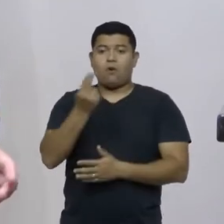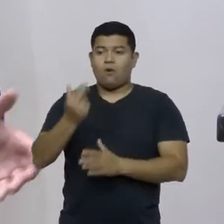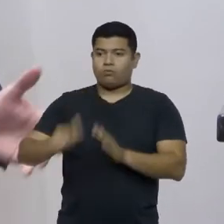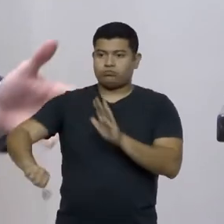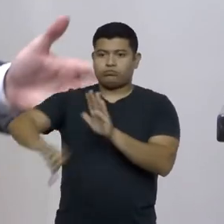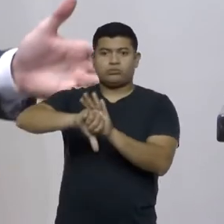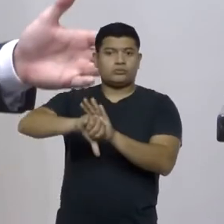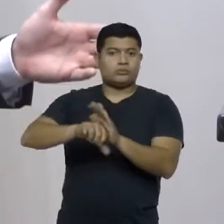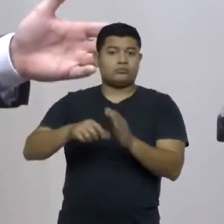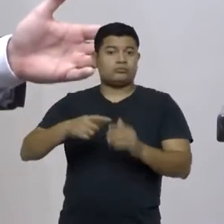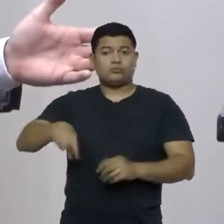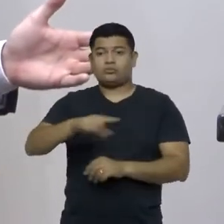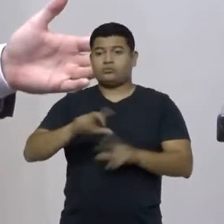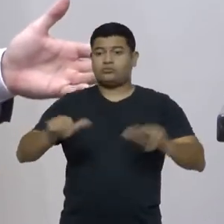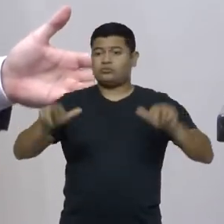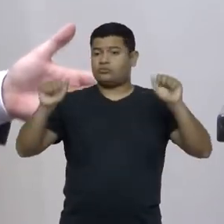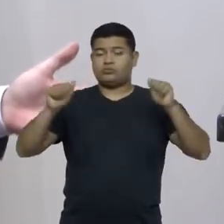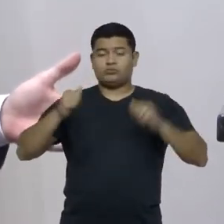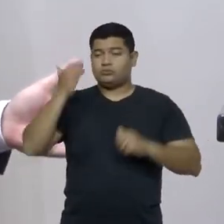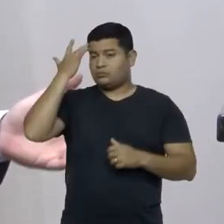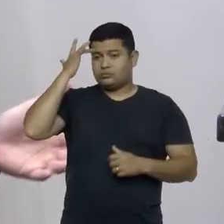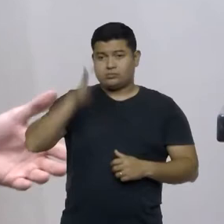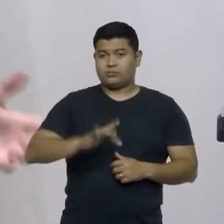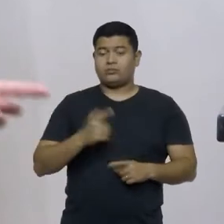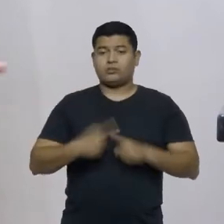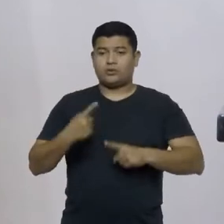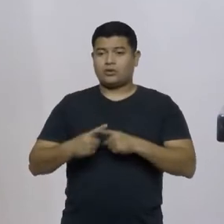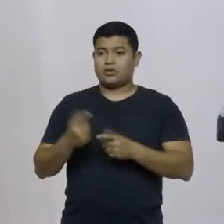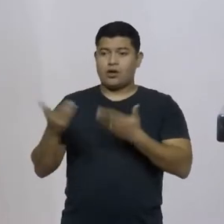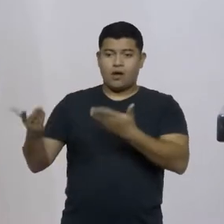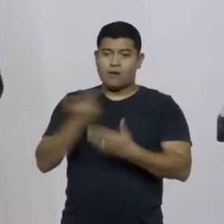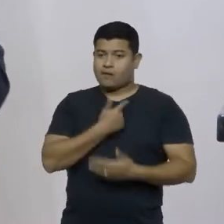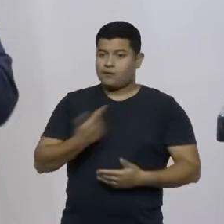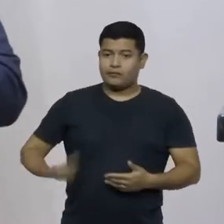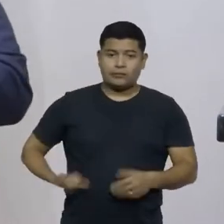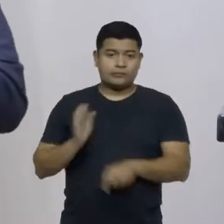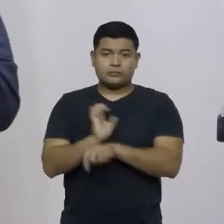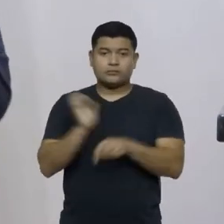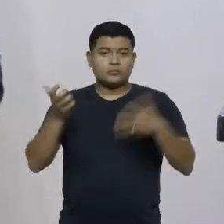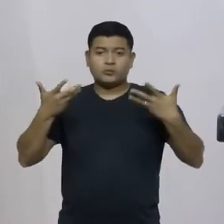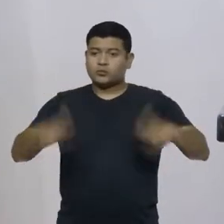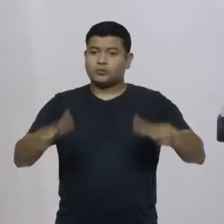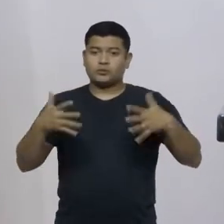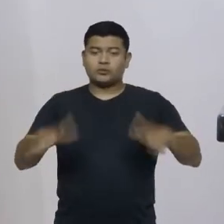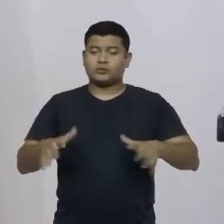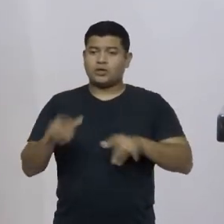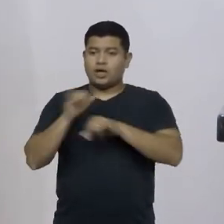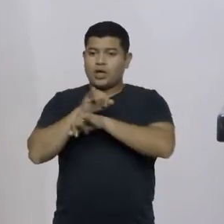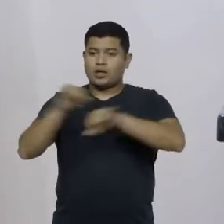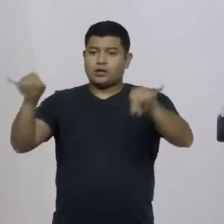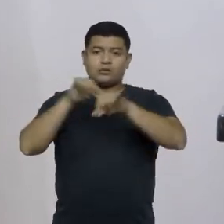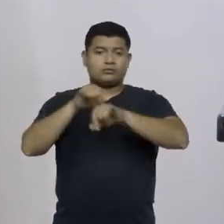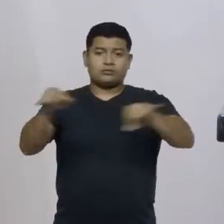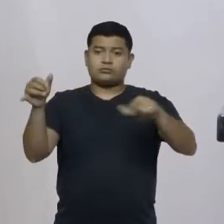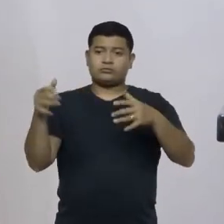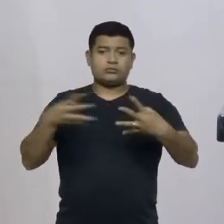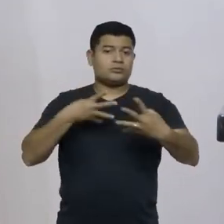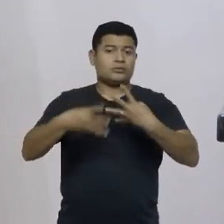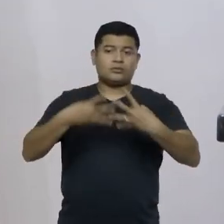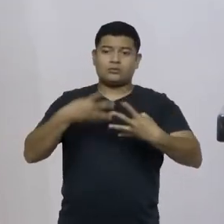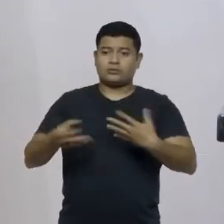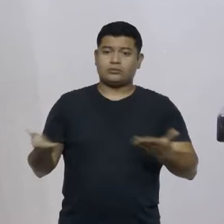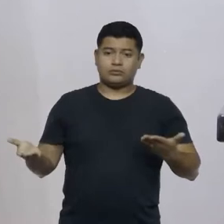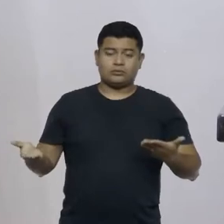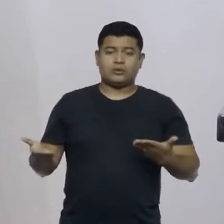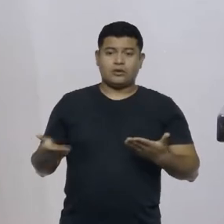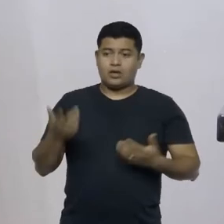porque o governo do Estado não quer divulgar. Então, esse governo que é avesso e que luta contra a